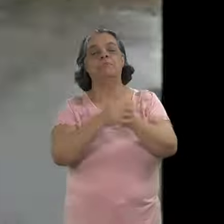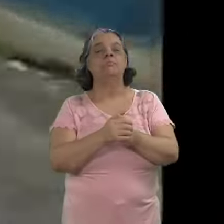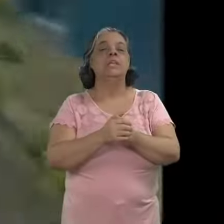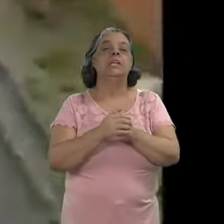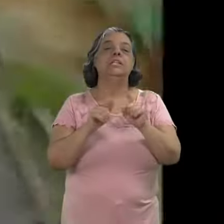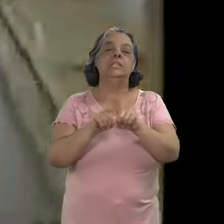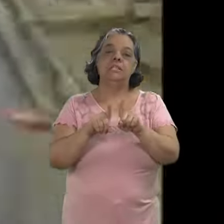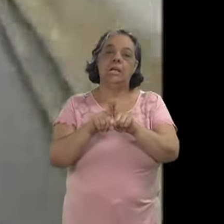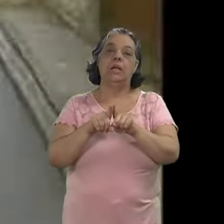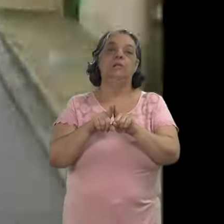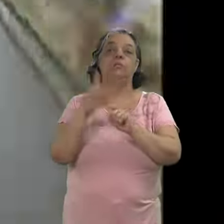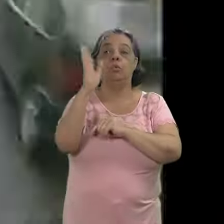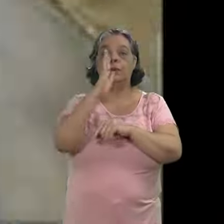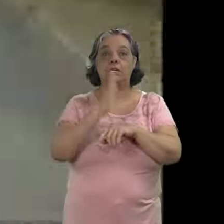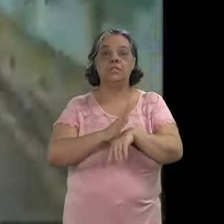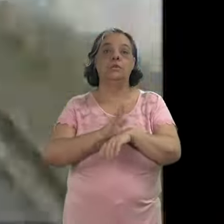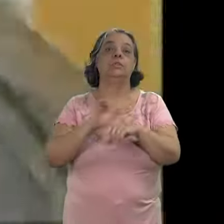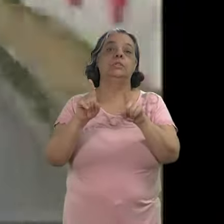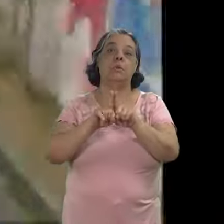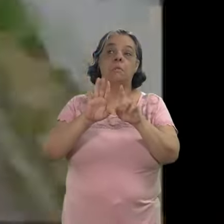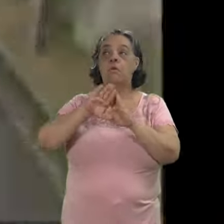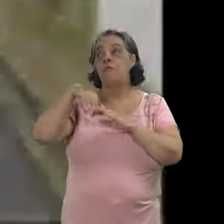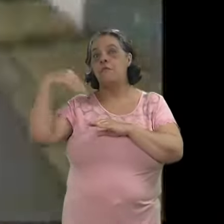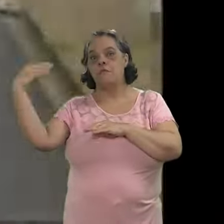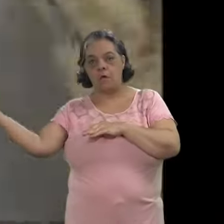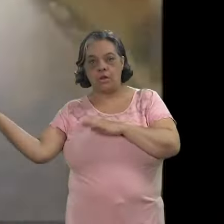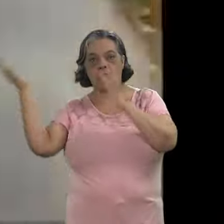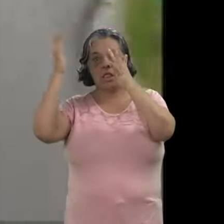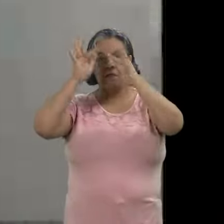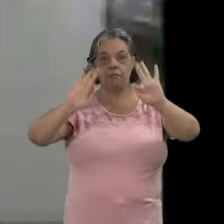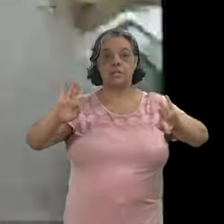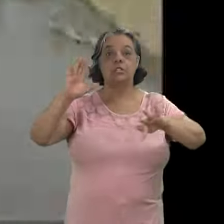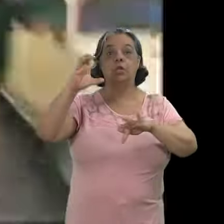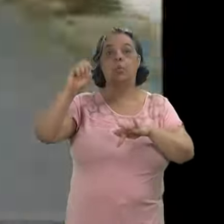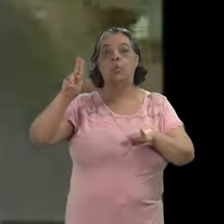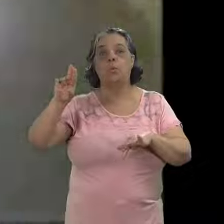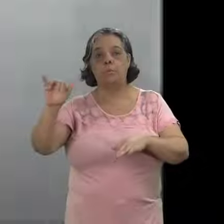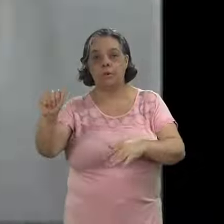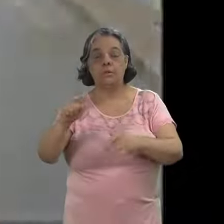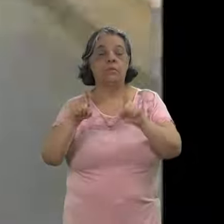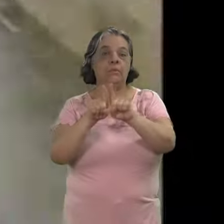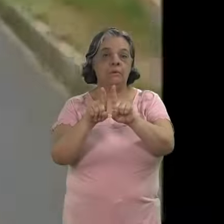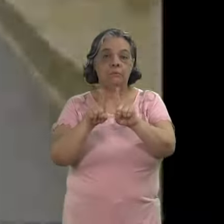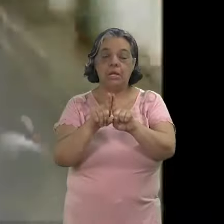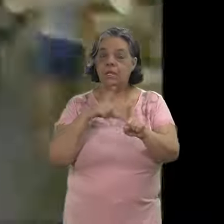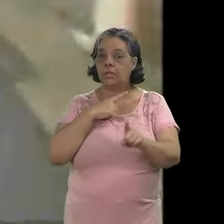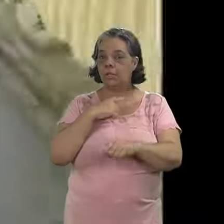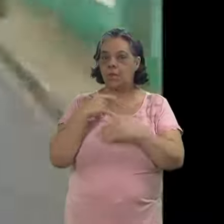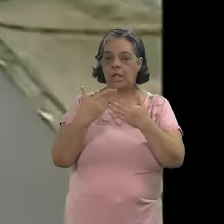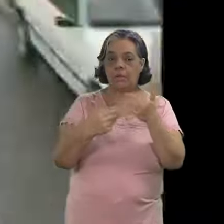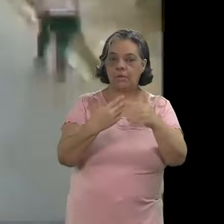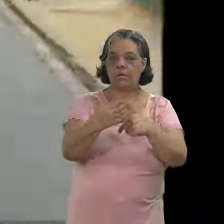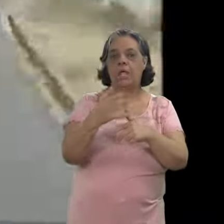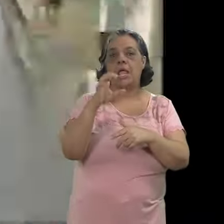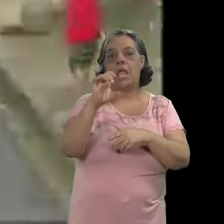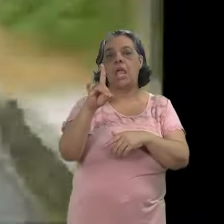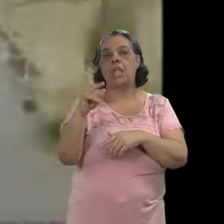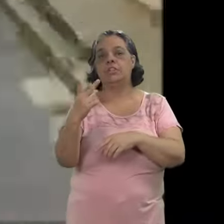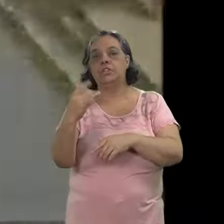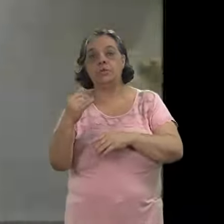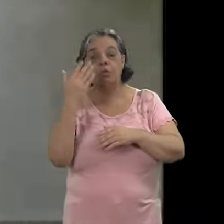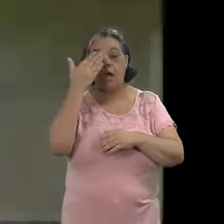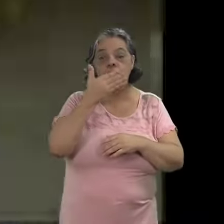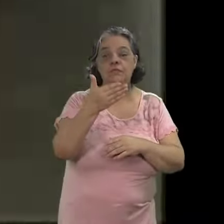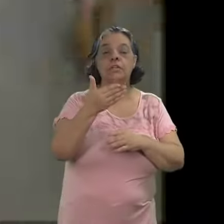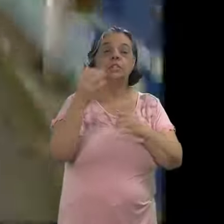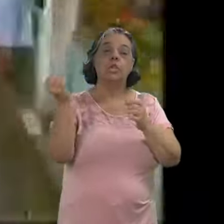origem nacional e internacional, como em Cuba e na França. Quem está à frente da readaptação das produções é Edinho Moraes,